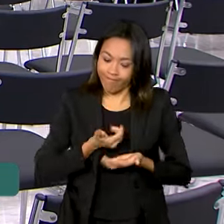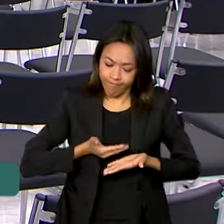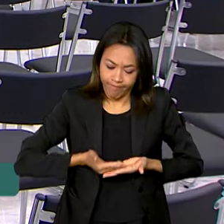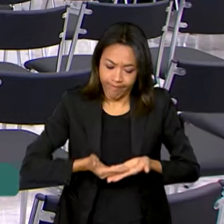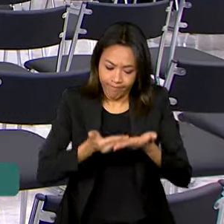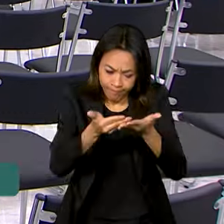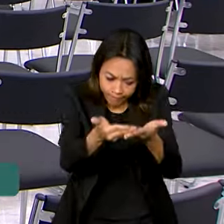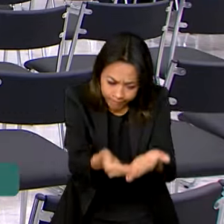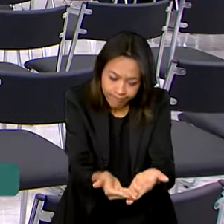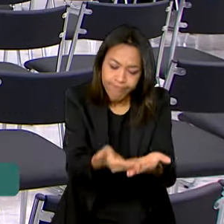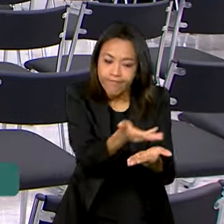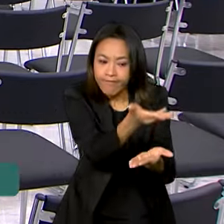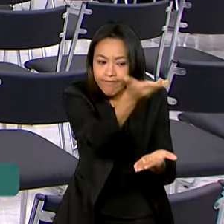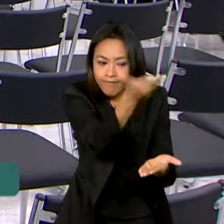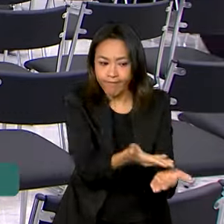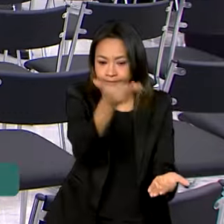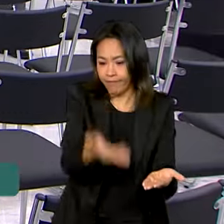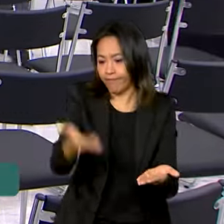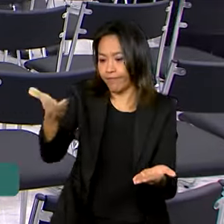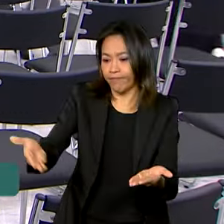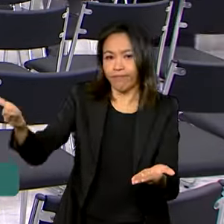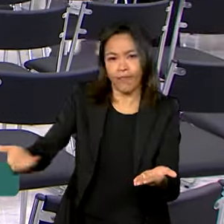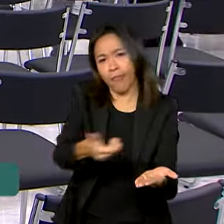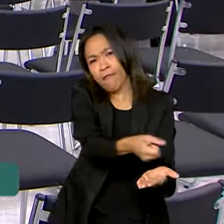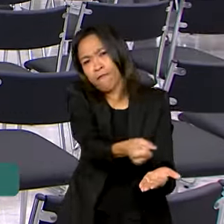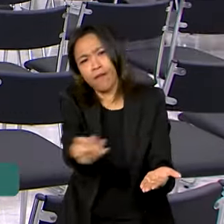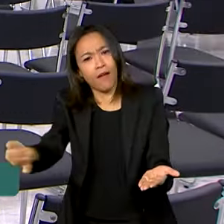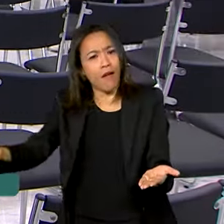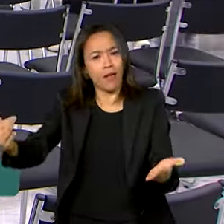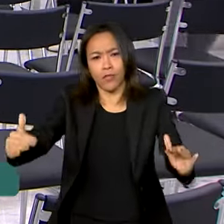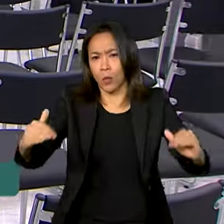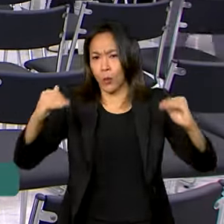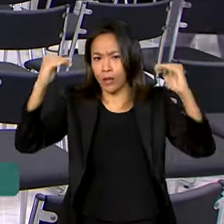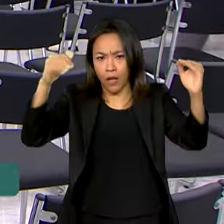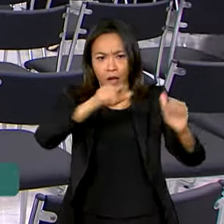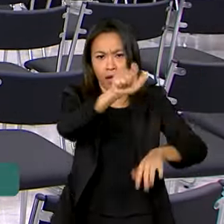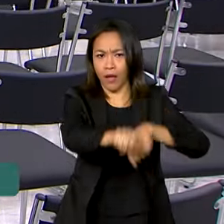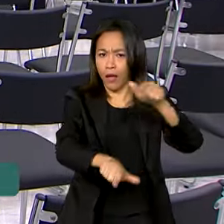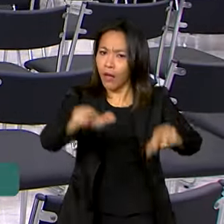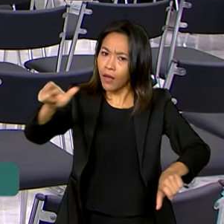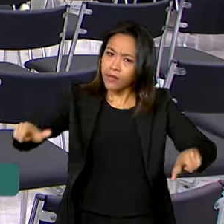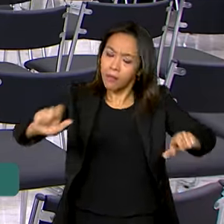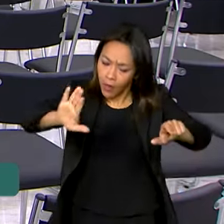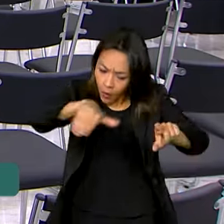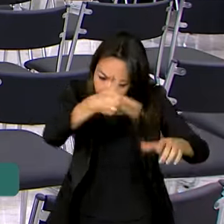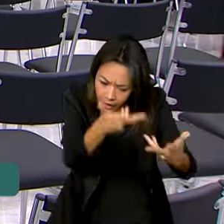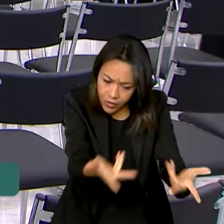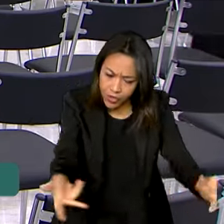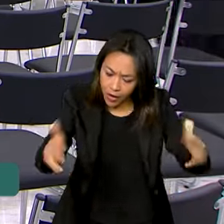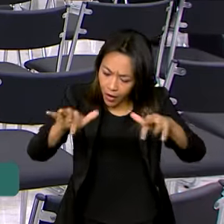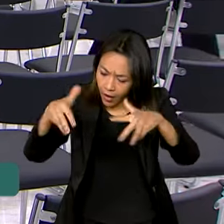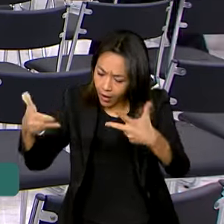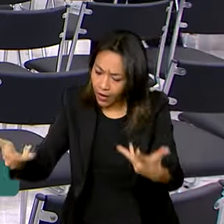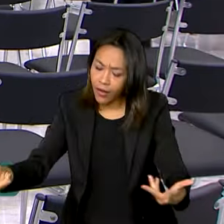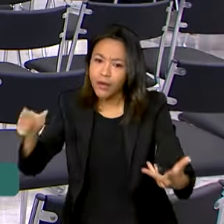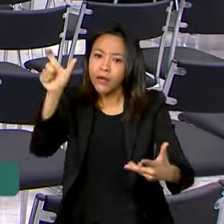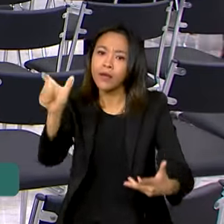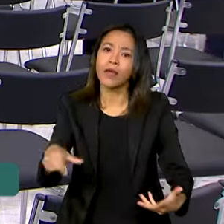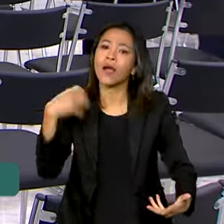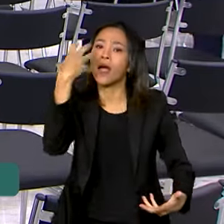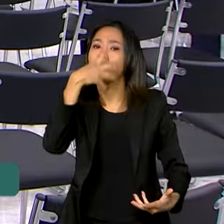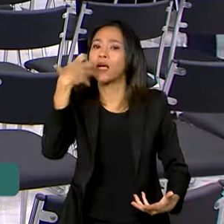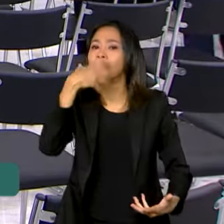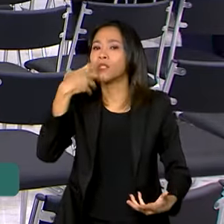entregue para as pessoas, para várias autoridades e também para outros homenageados. Entre eles está a cantora e